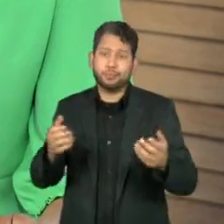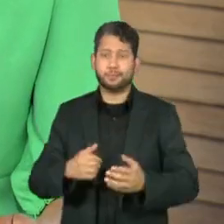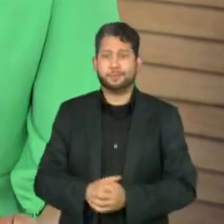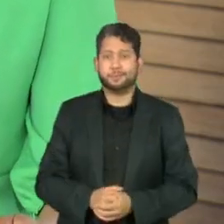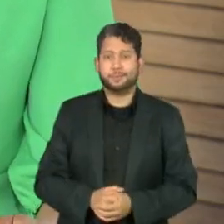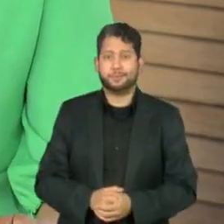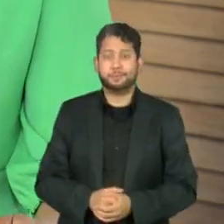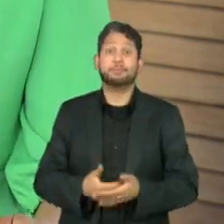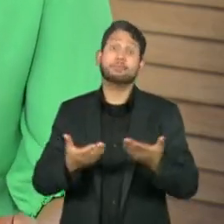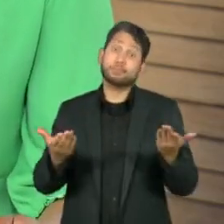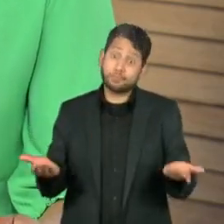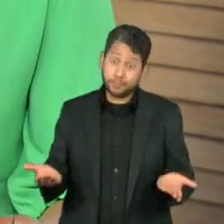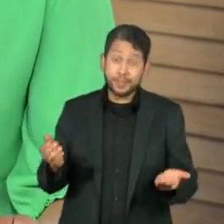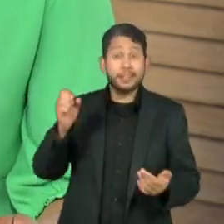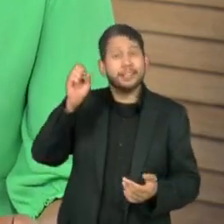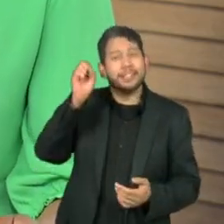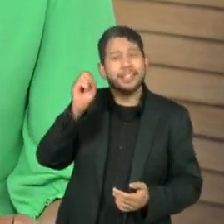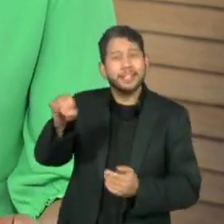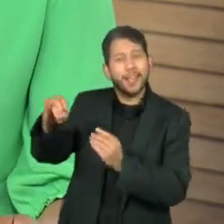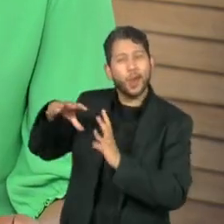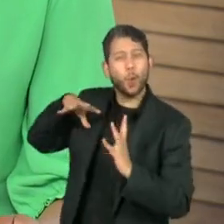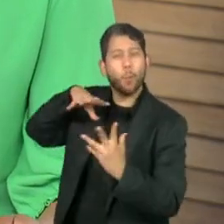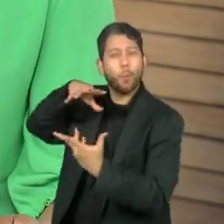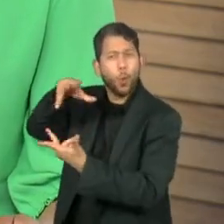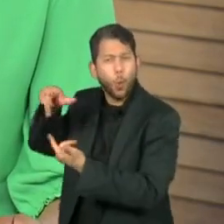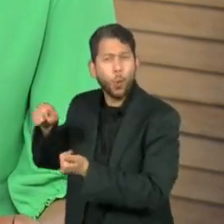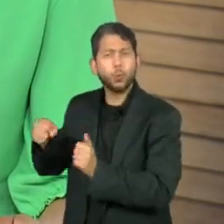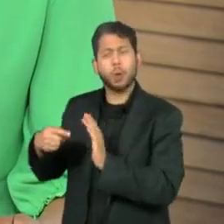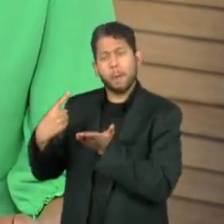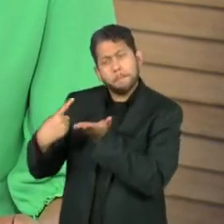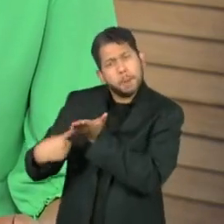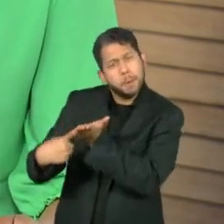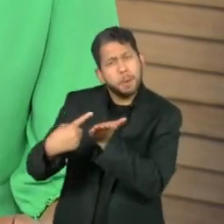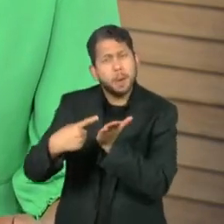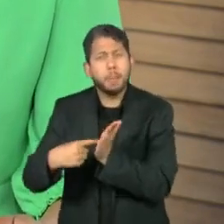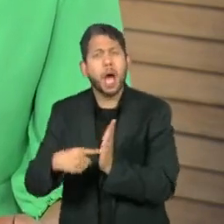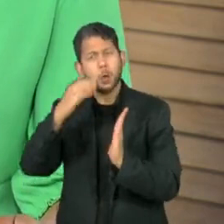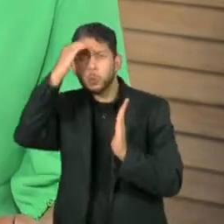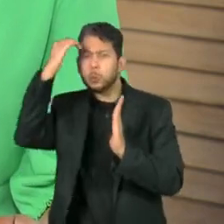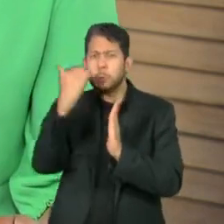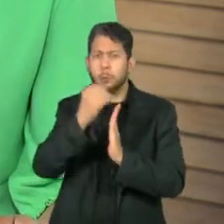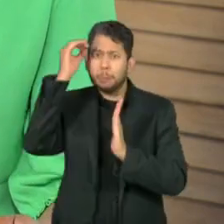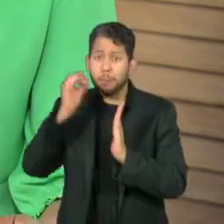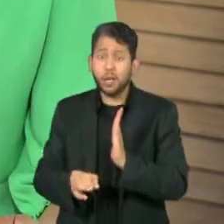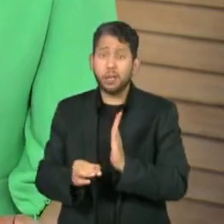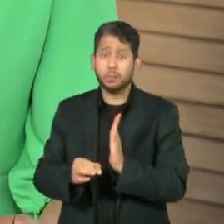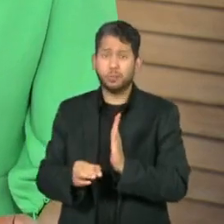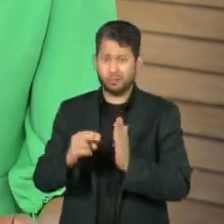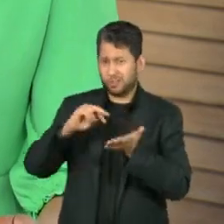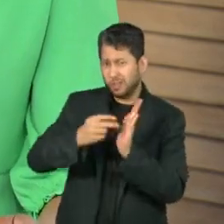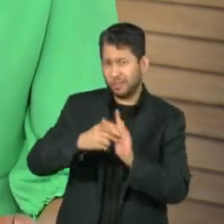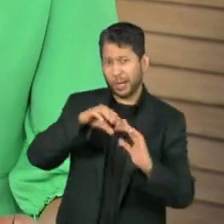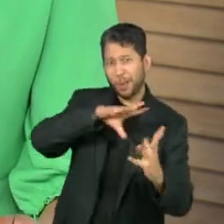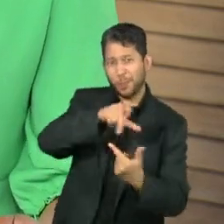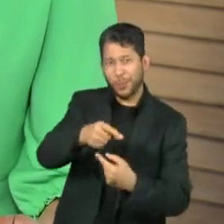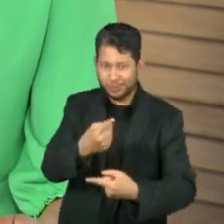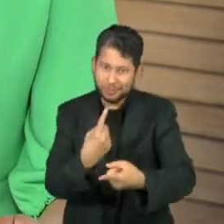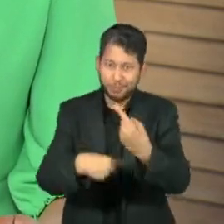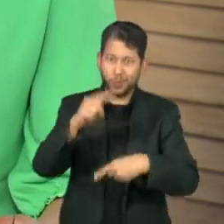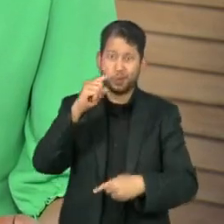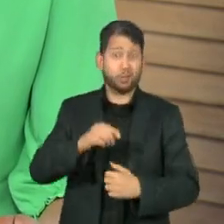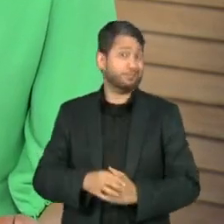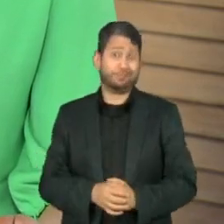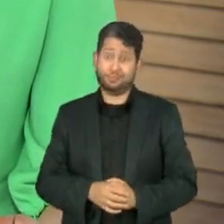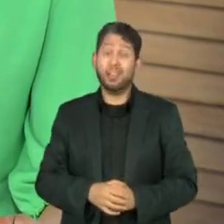Mesmo que os compromissos assumidos na COP26 sejam cumpridos à risca, boa parte do meio ambiente do planeta já sofreu